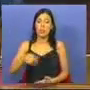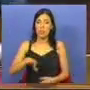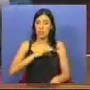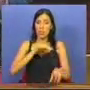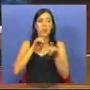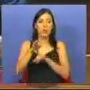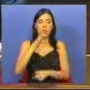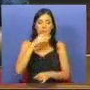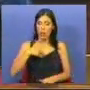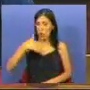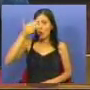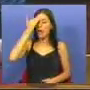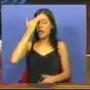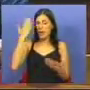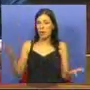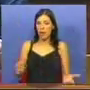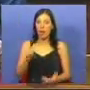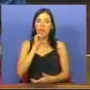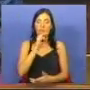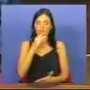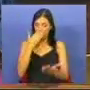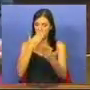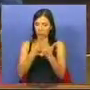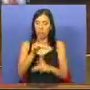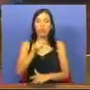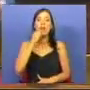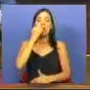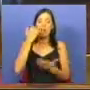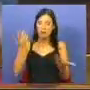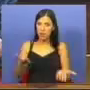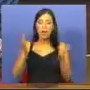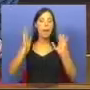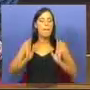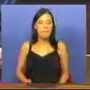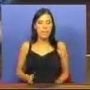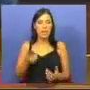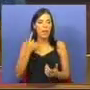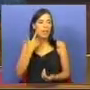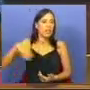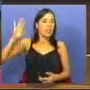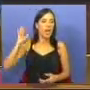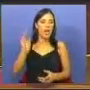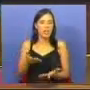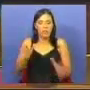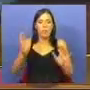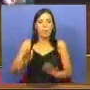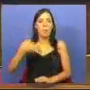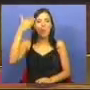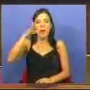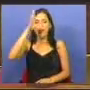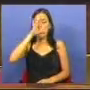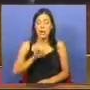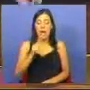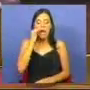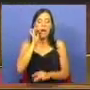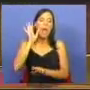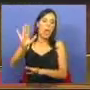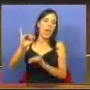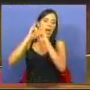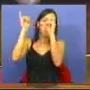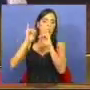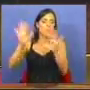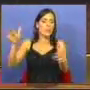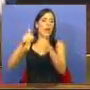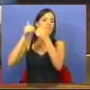Deputados, eu creio que é preciso enfrentar esta crise e é preciso não deixar passar esse embuste do Primeiro-Ministro, que a crise é internacional,